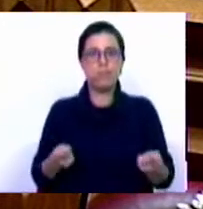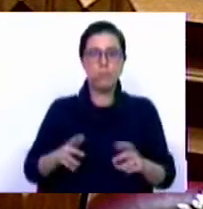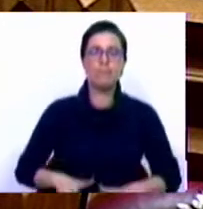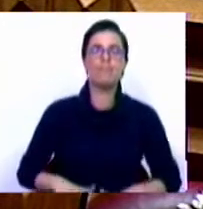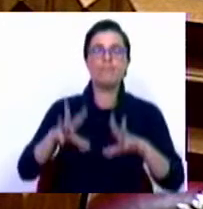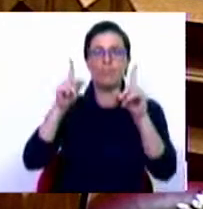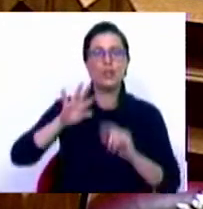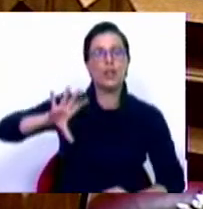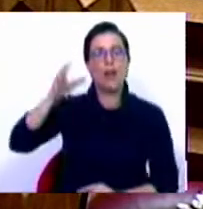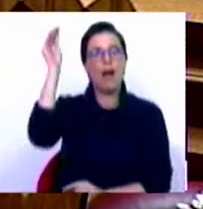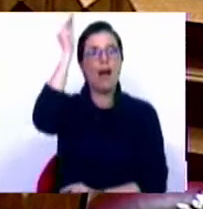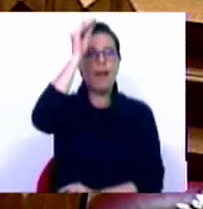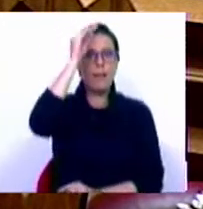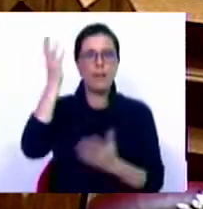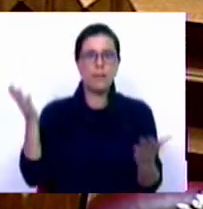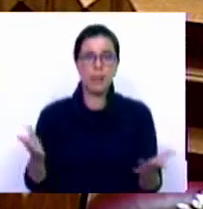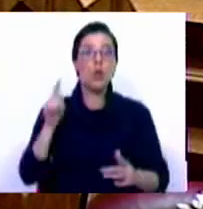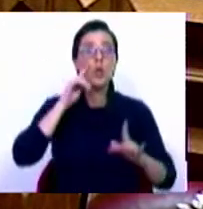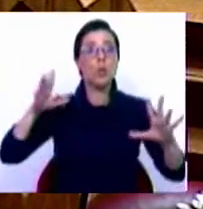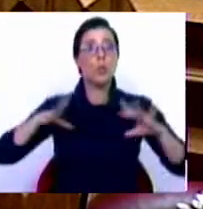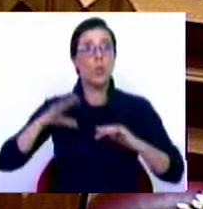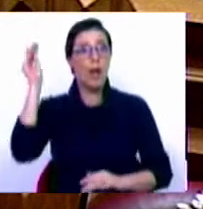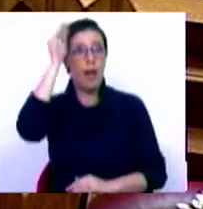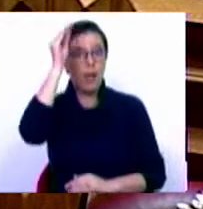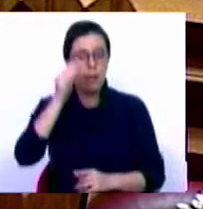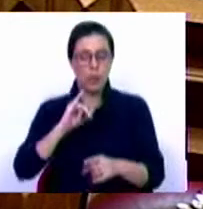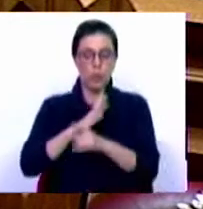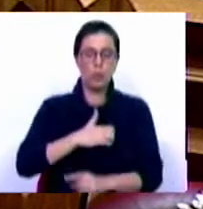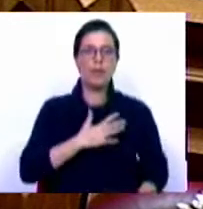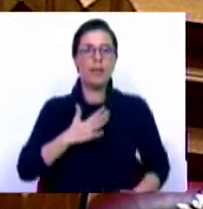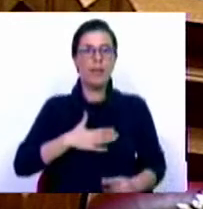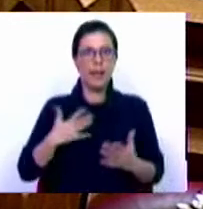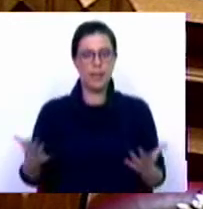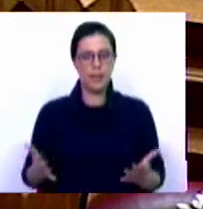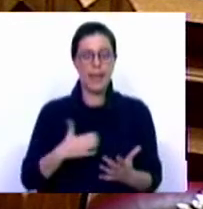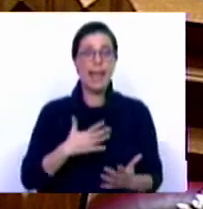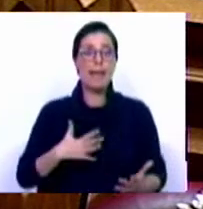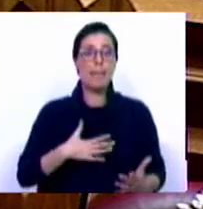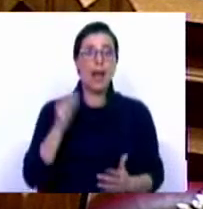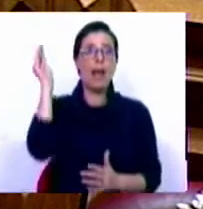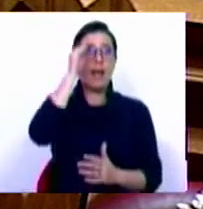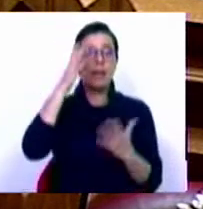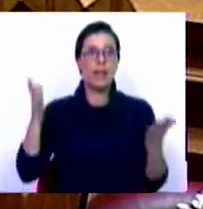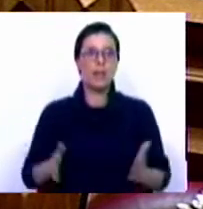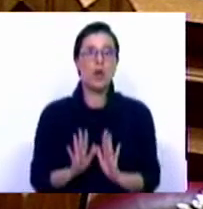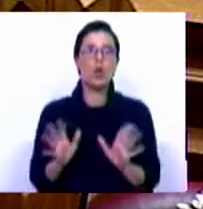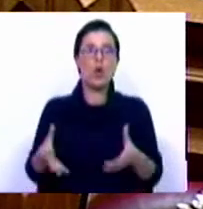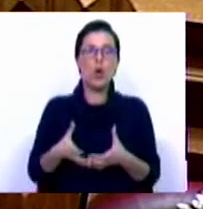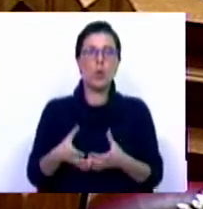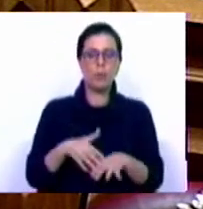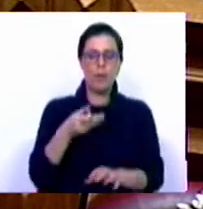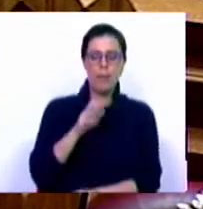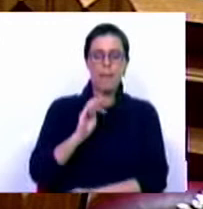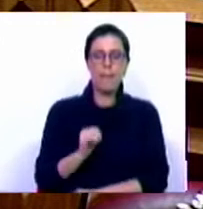Desenvolvimento Regional do Alentejo, do Turismo Alentejo e de outras entidades e empresas do Alentejo. O Grupo Parlamentar